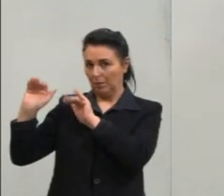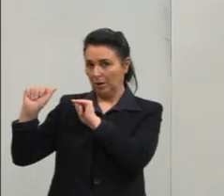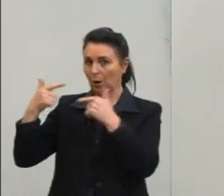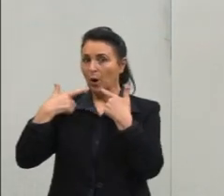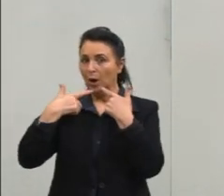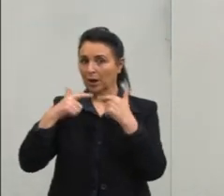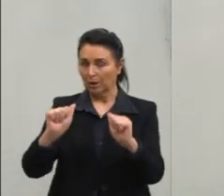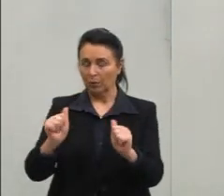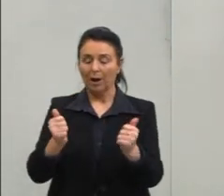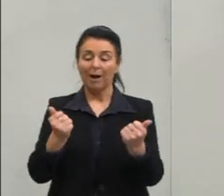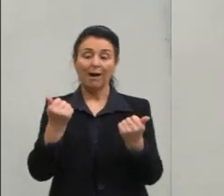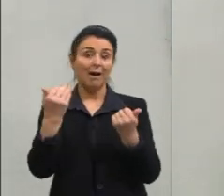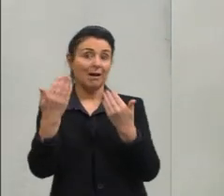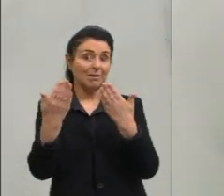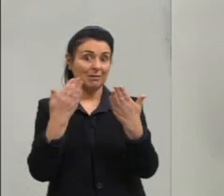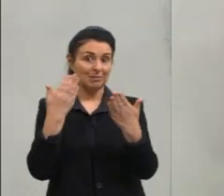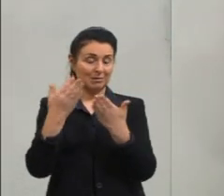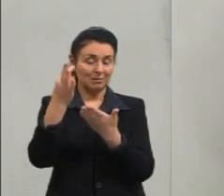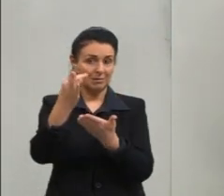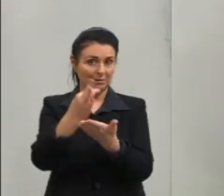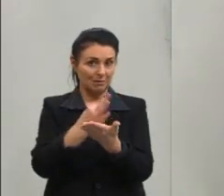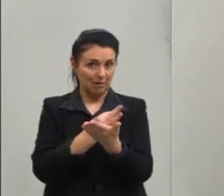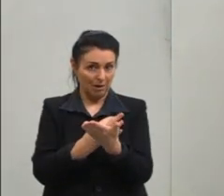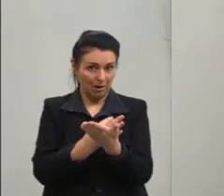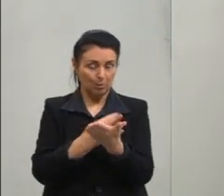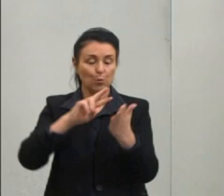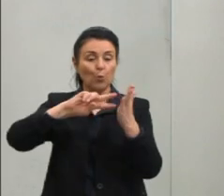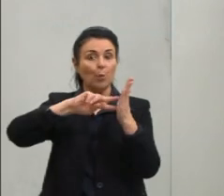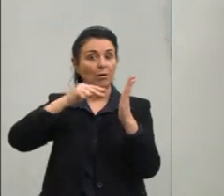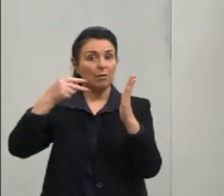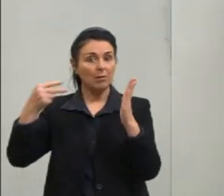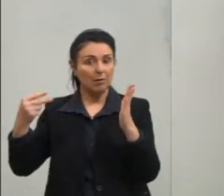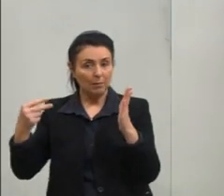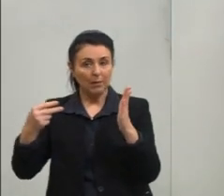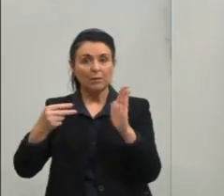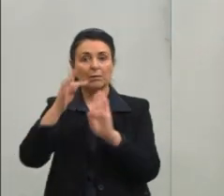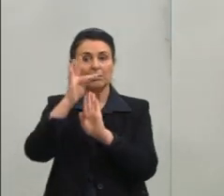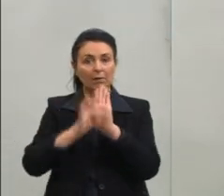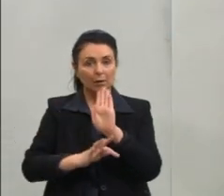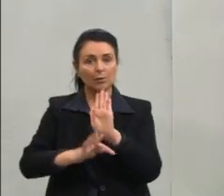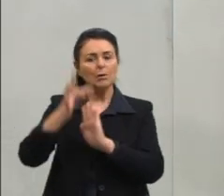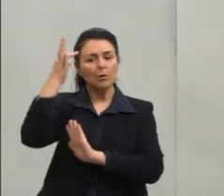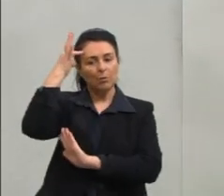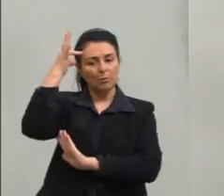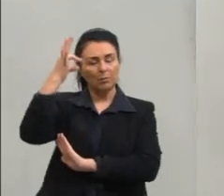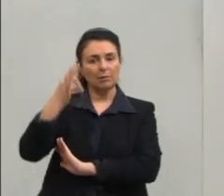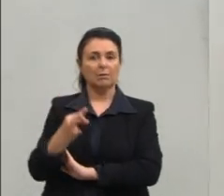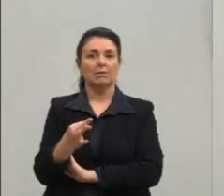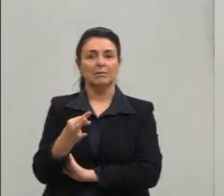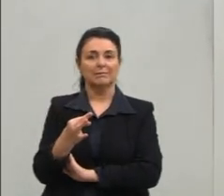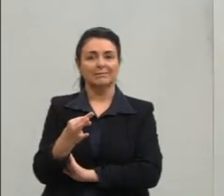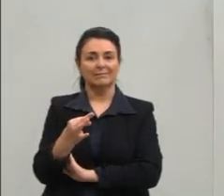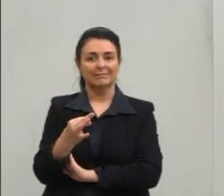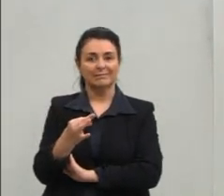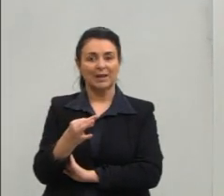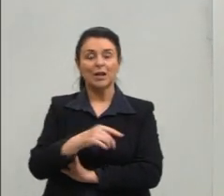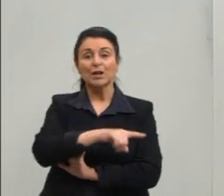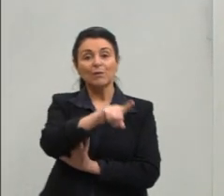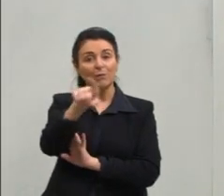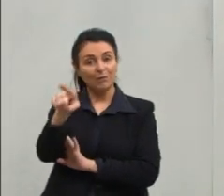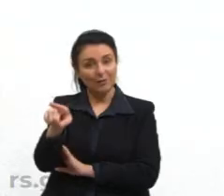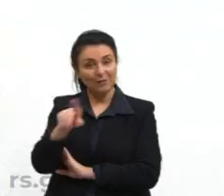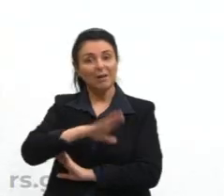analisar esse texto, interpretá-lo e compreendê-lo. Para isso, você,